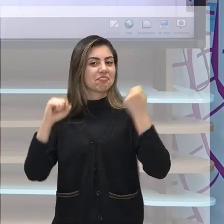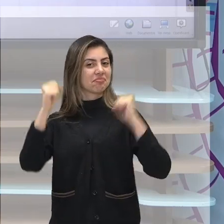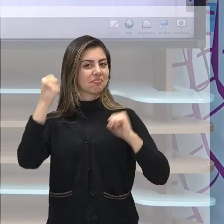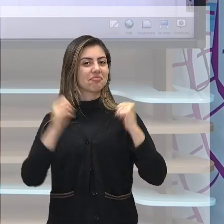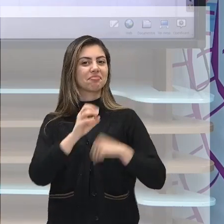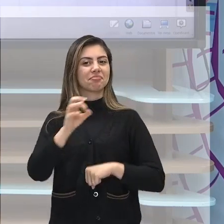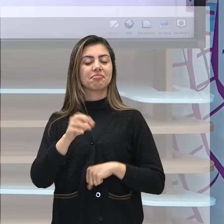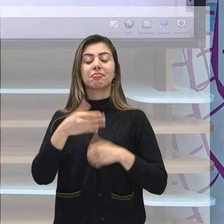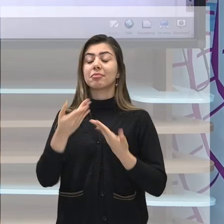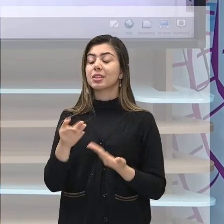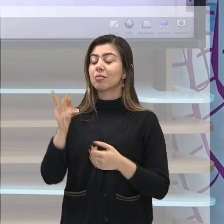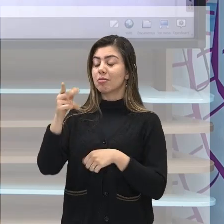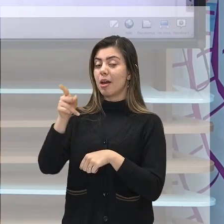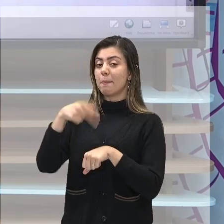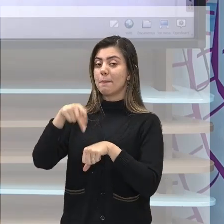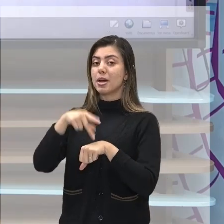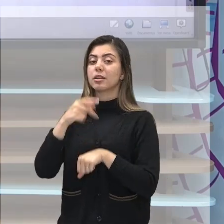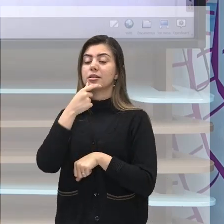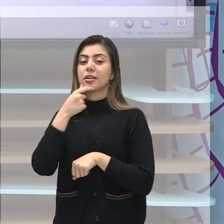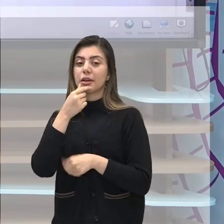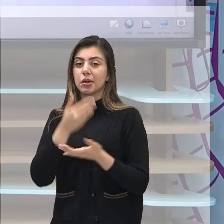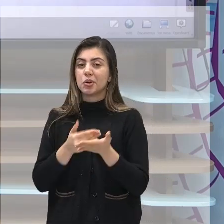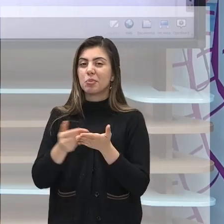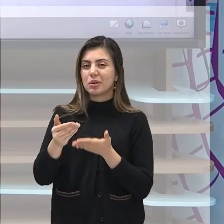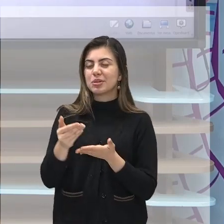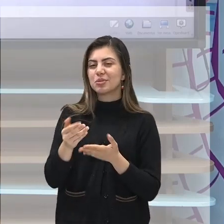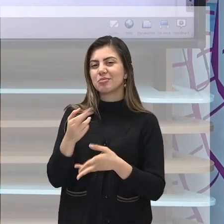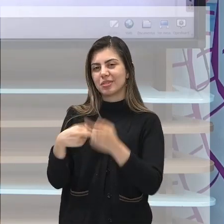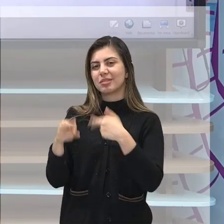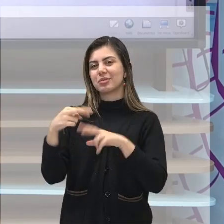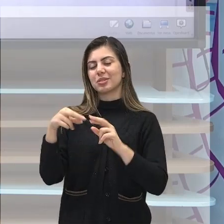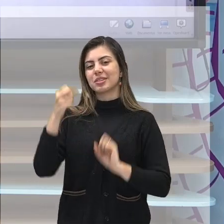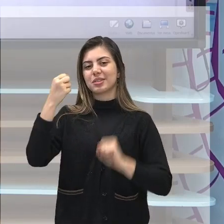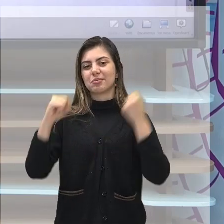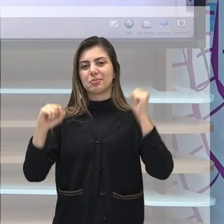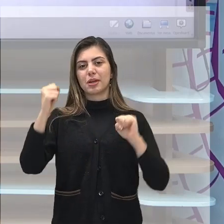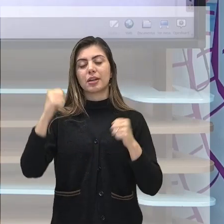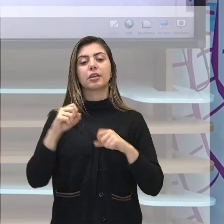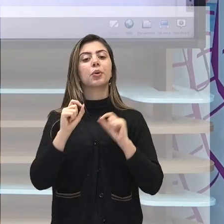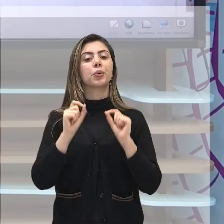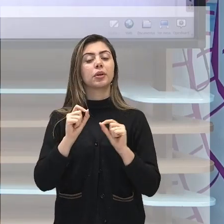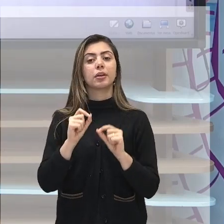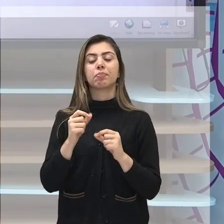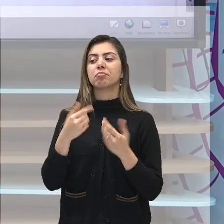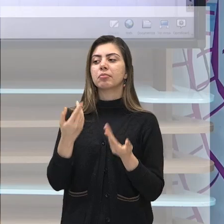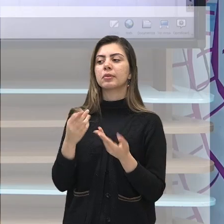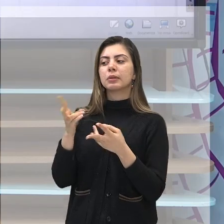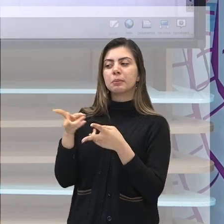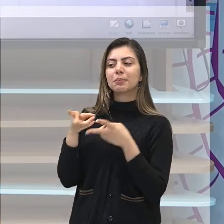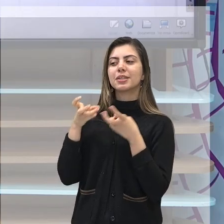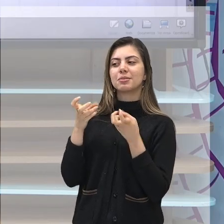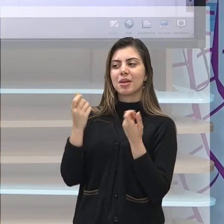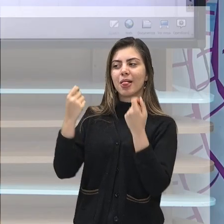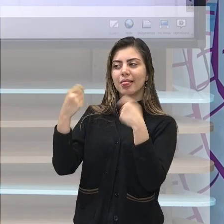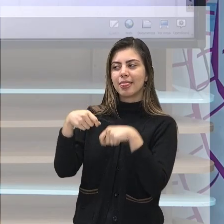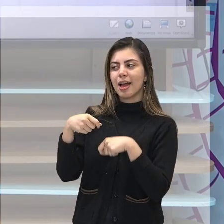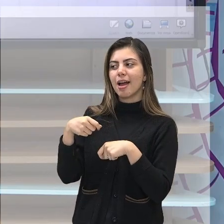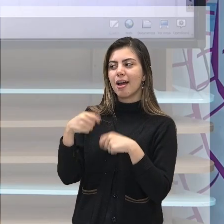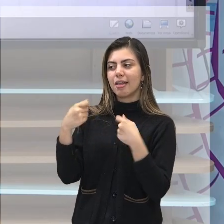Então, a Inglaterra, que é o berço da Revolução Industrial, vendo uma oportunidade